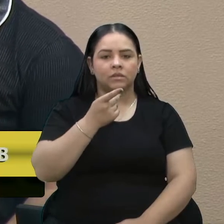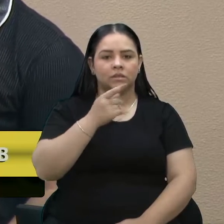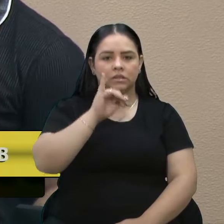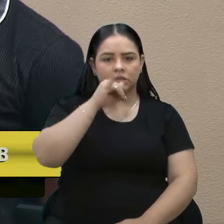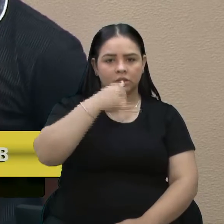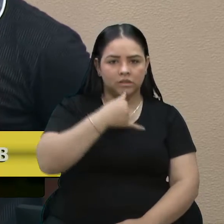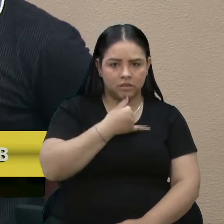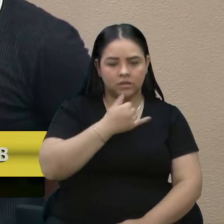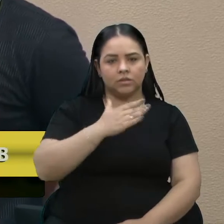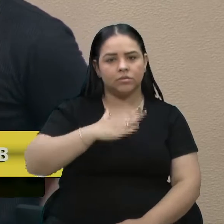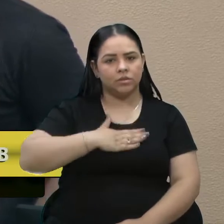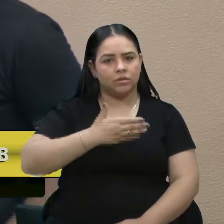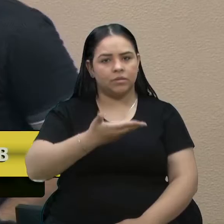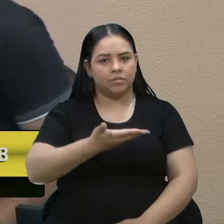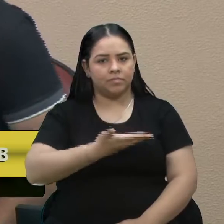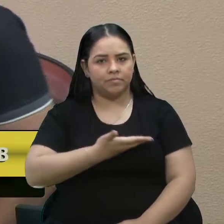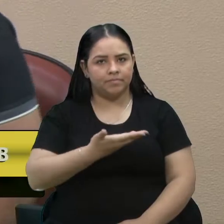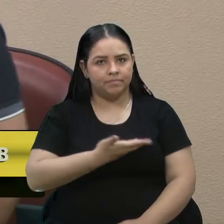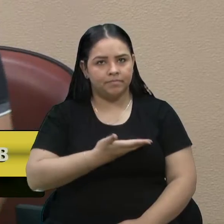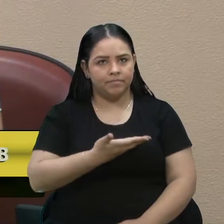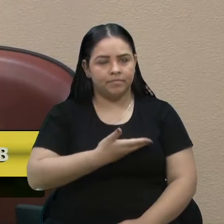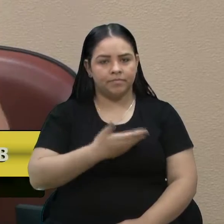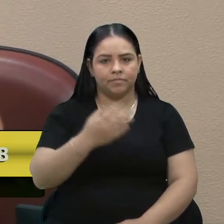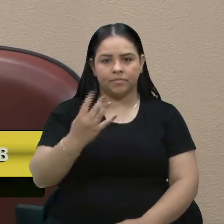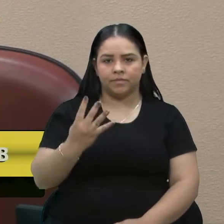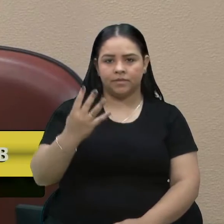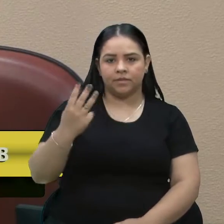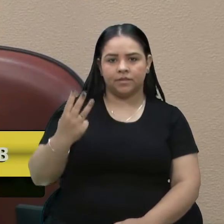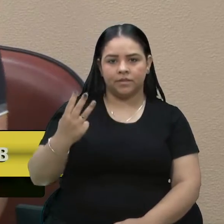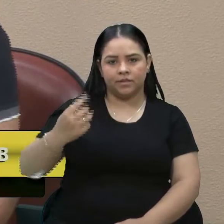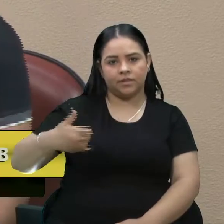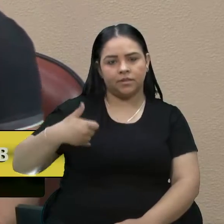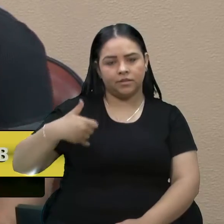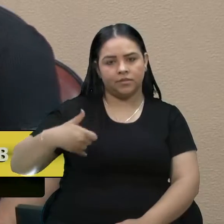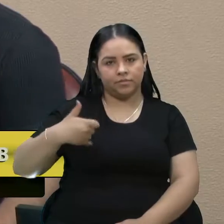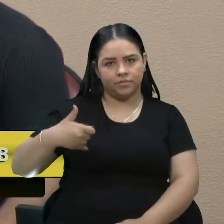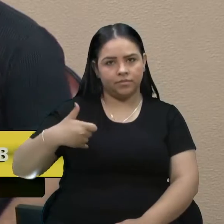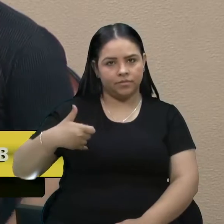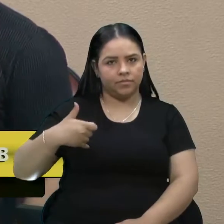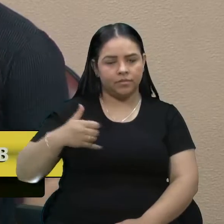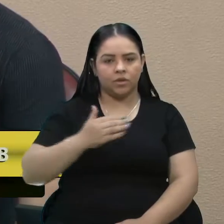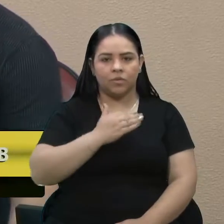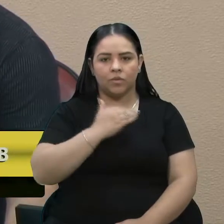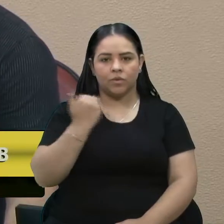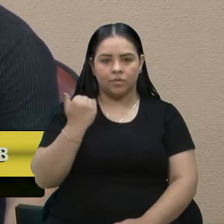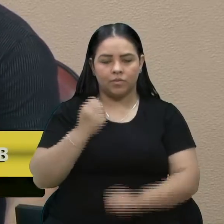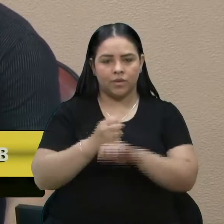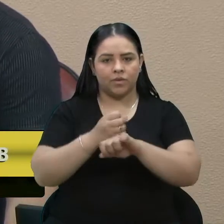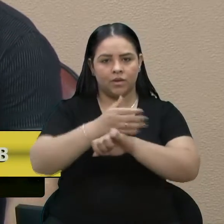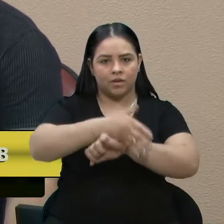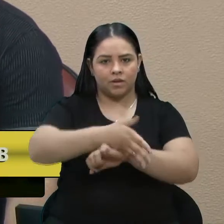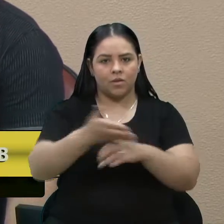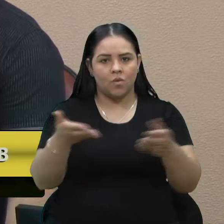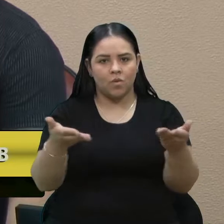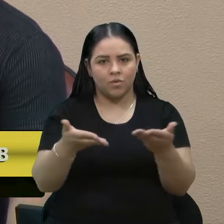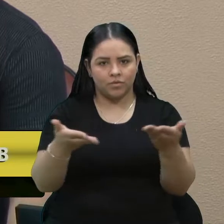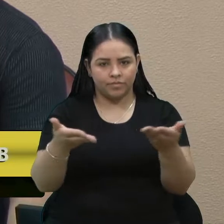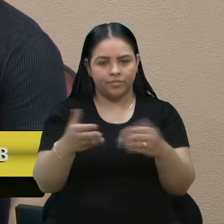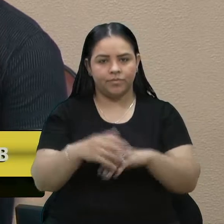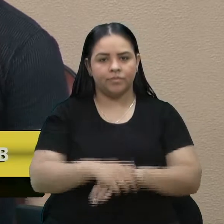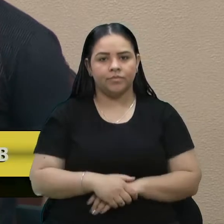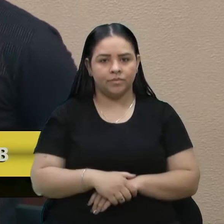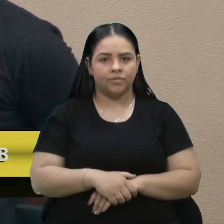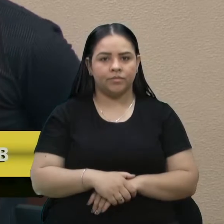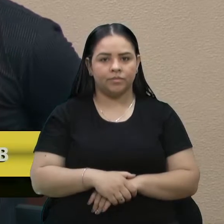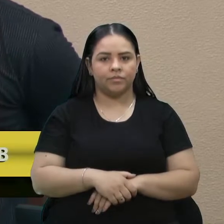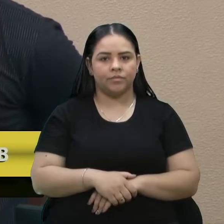grande amigo, 43 anos, que faleceu essa madrugada, Dudu